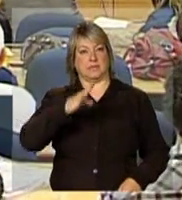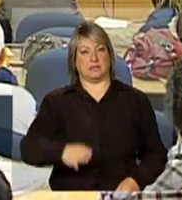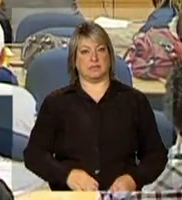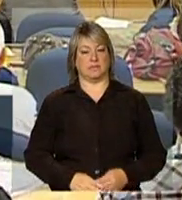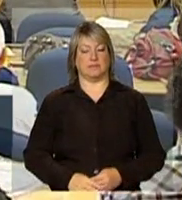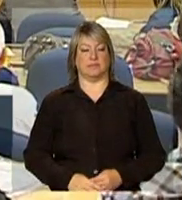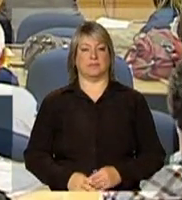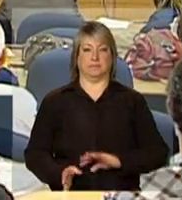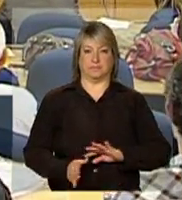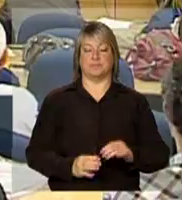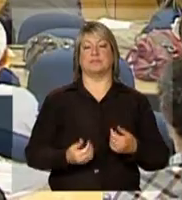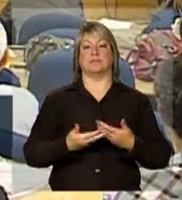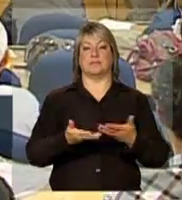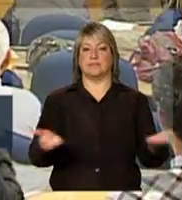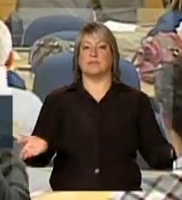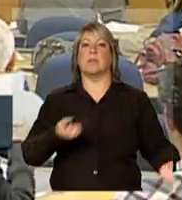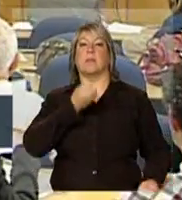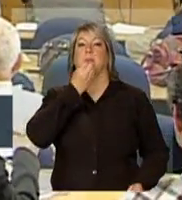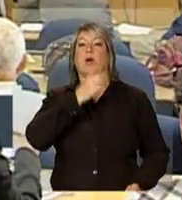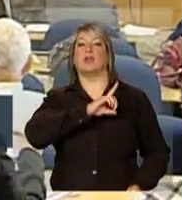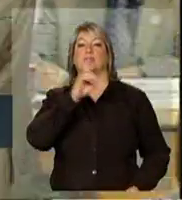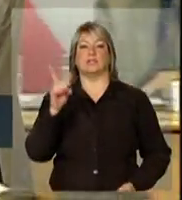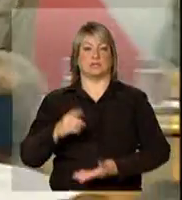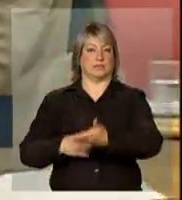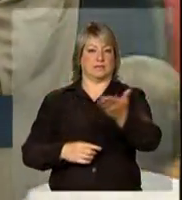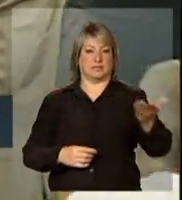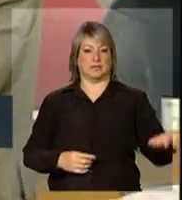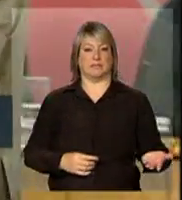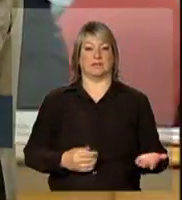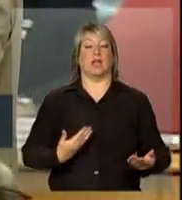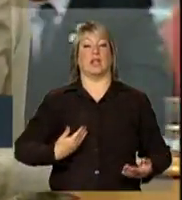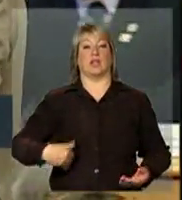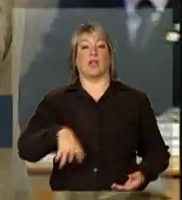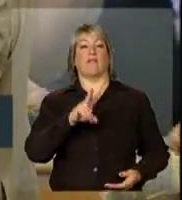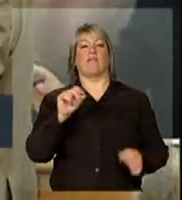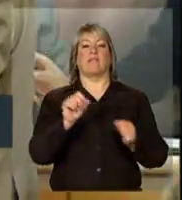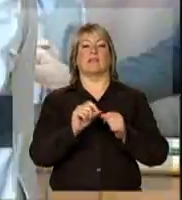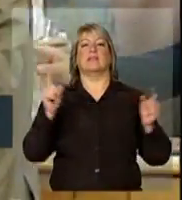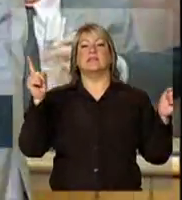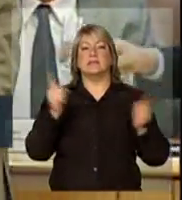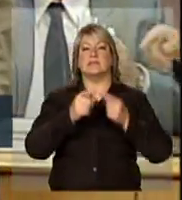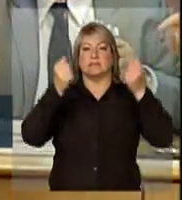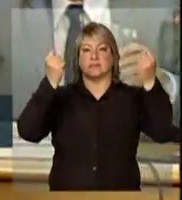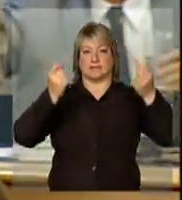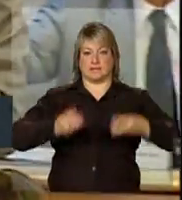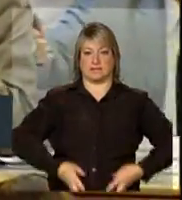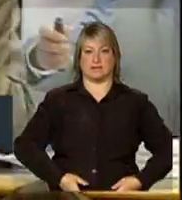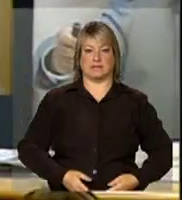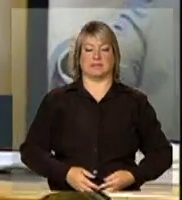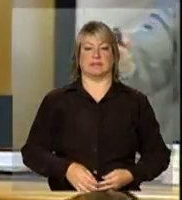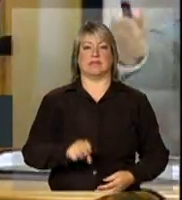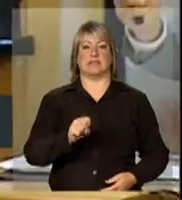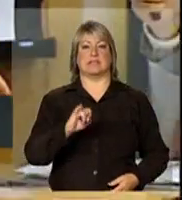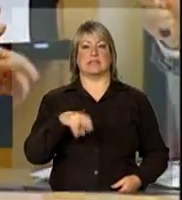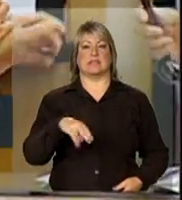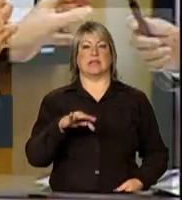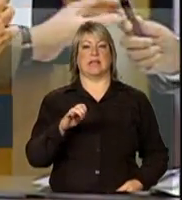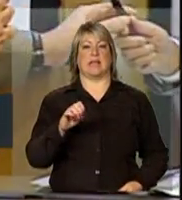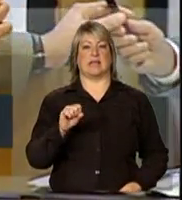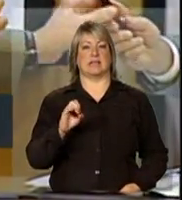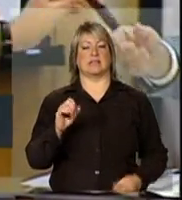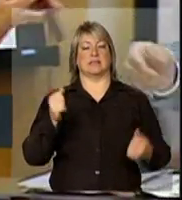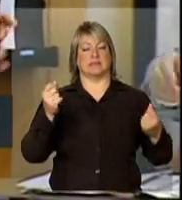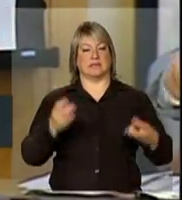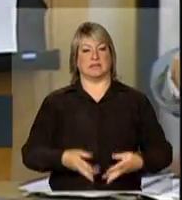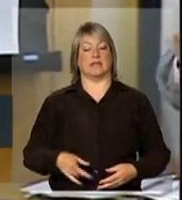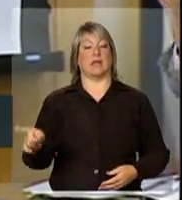Bom, bom dia. Bom dia. Nós vamos fazer uma síntese. Depois dessa apresentação da